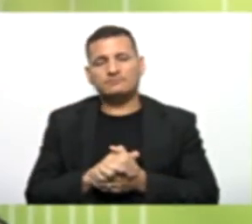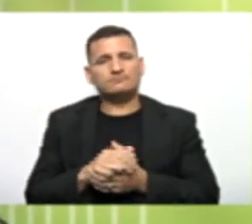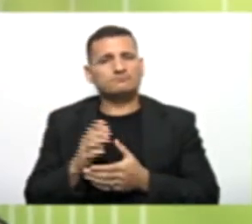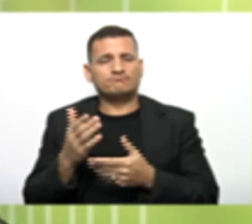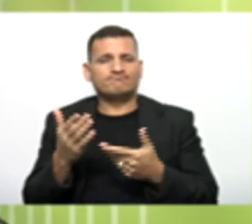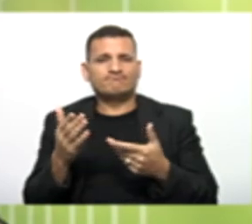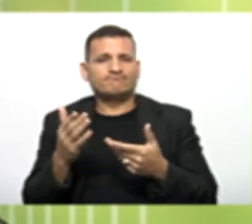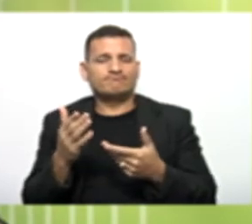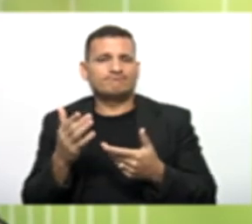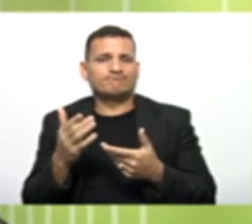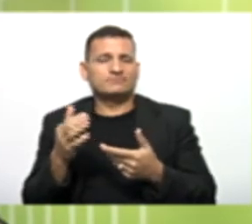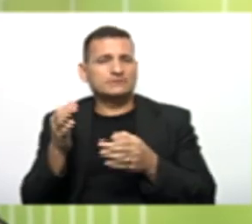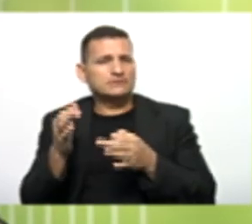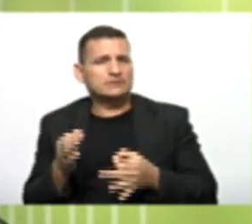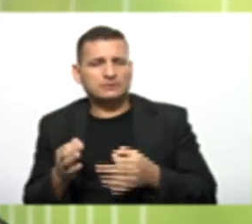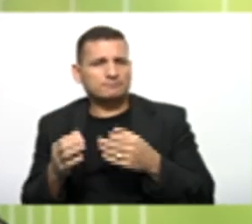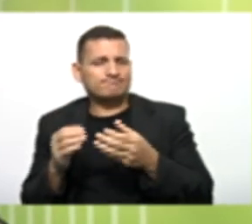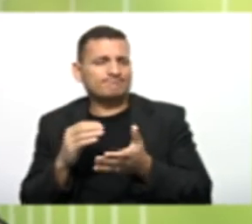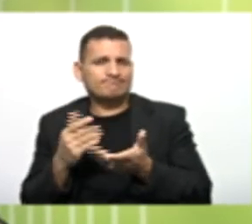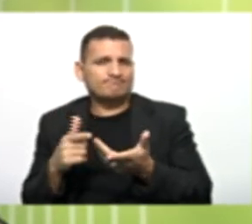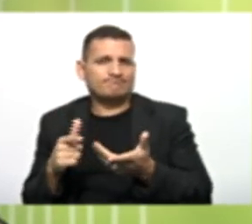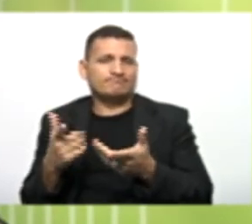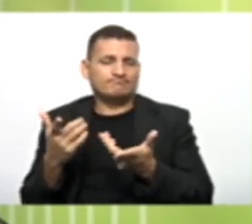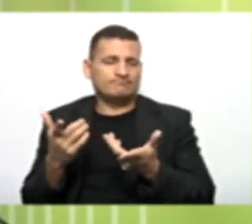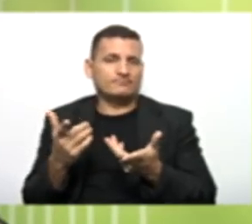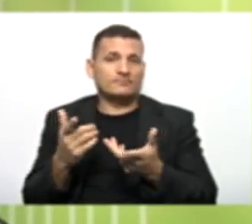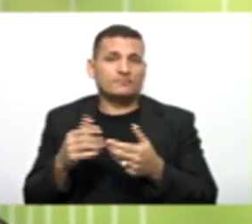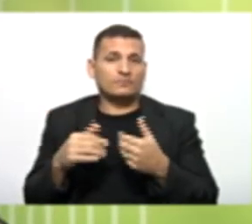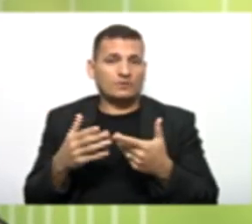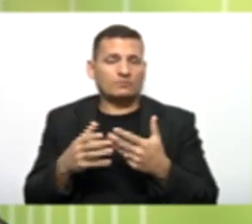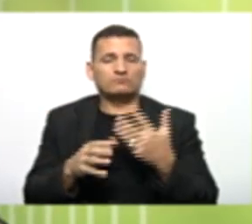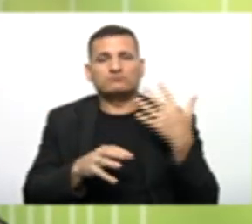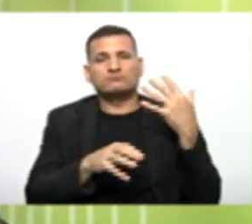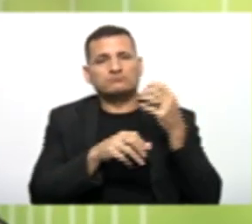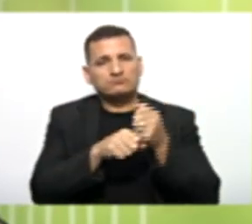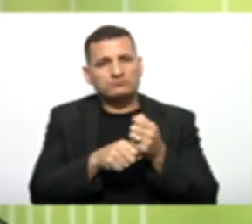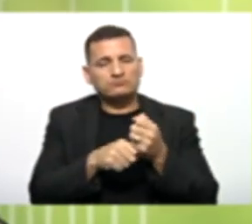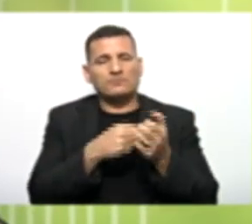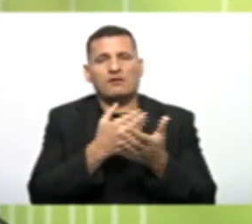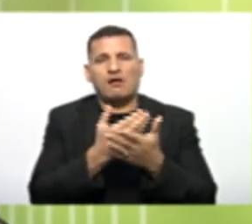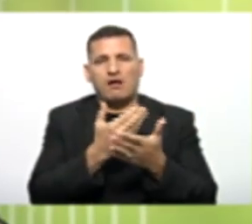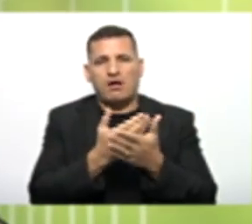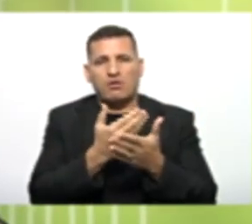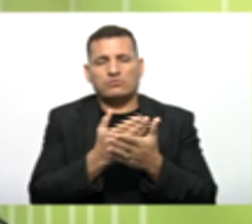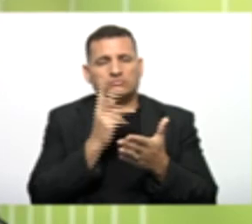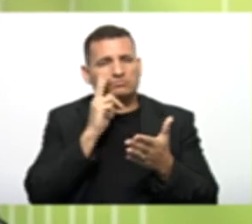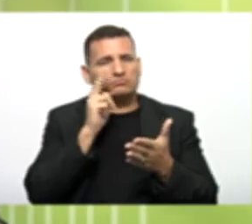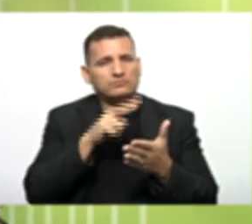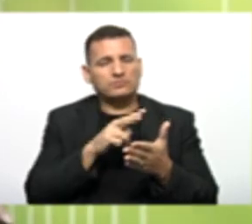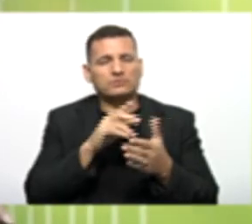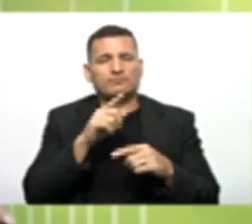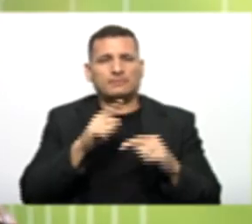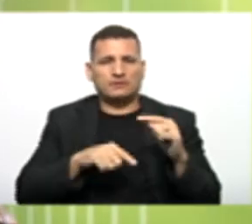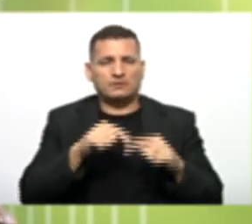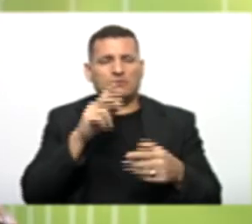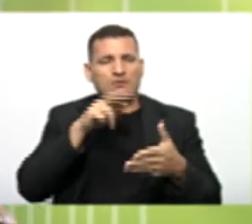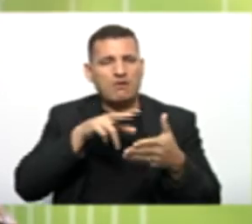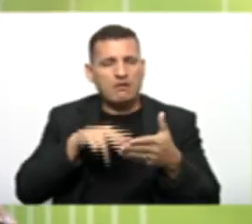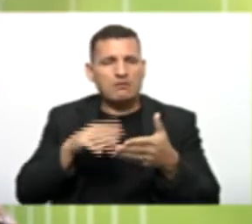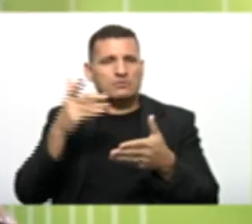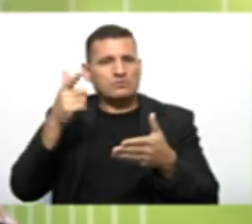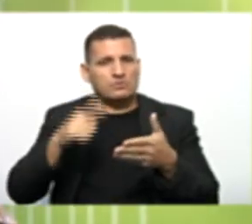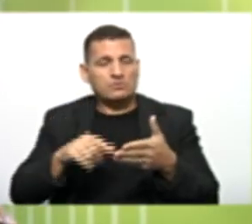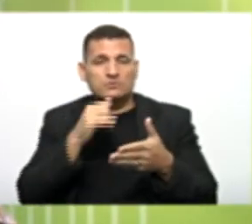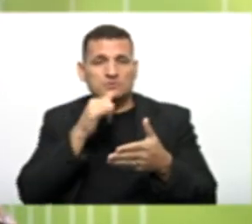Certos Que vão ajudar Vocês Então Deem uma revisada Na aula Revise o material Tentem fazer as atividades De percurso